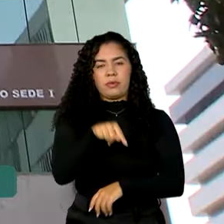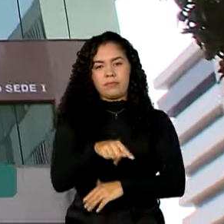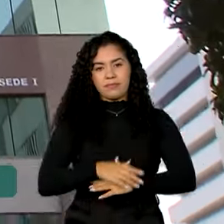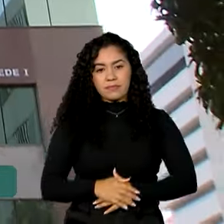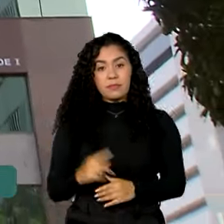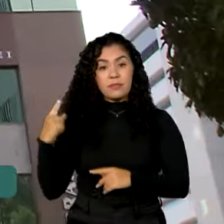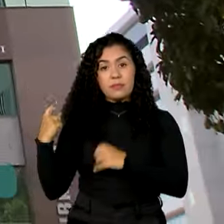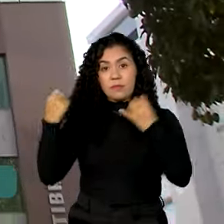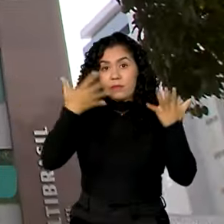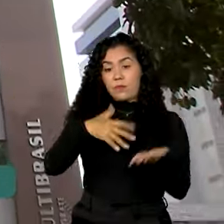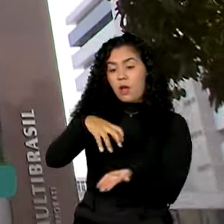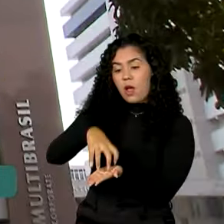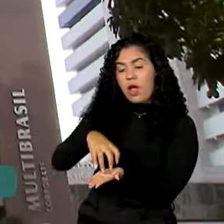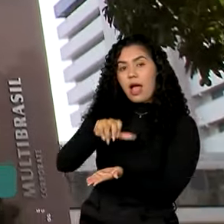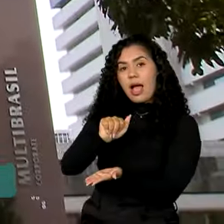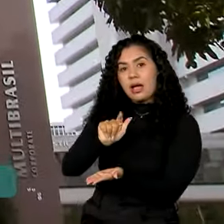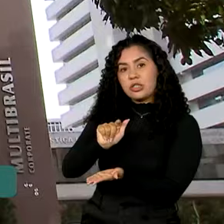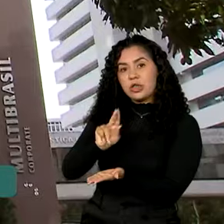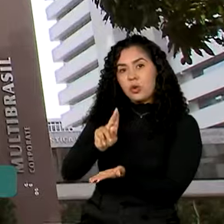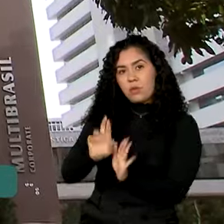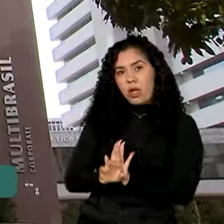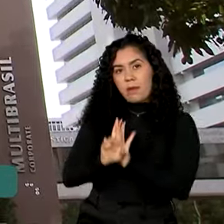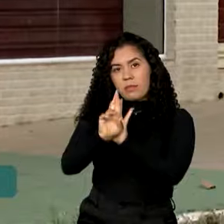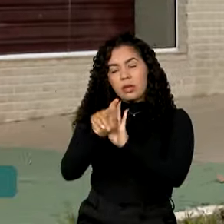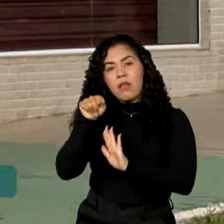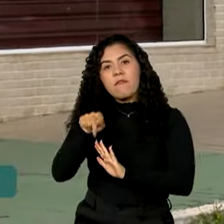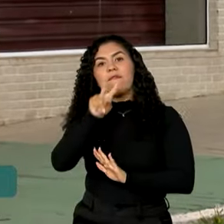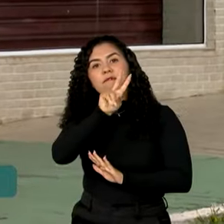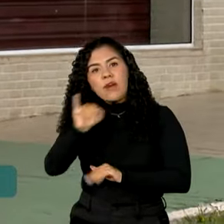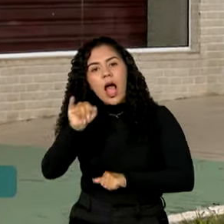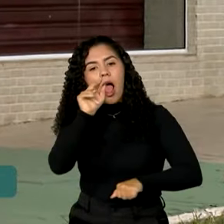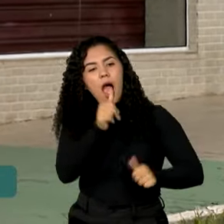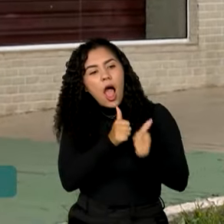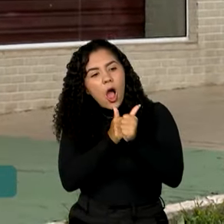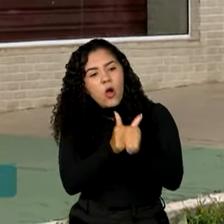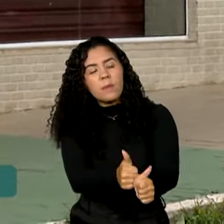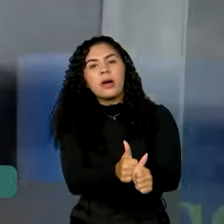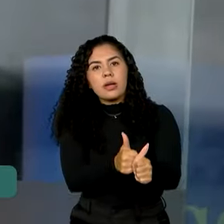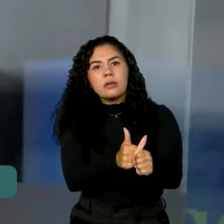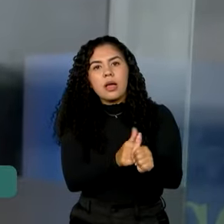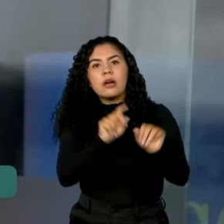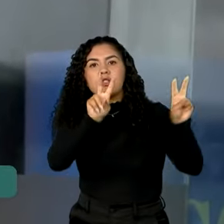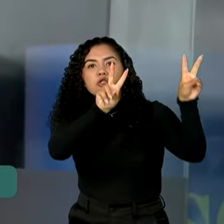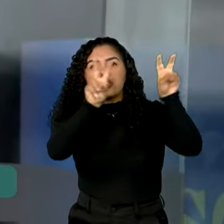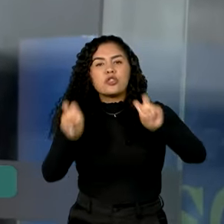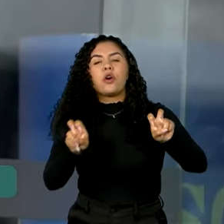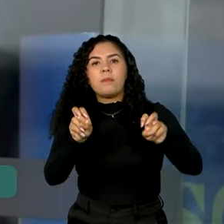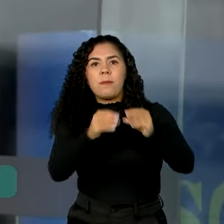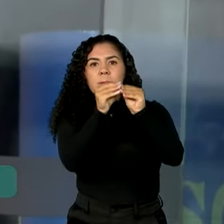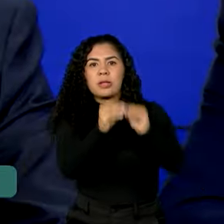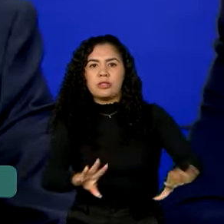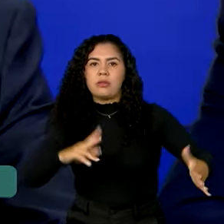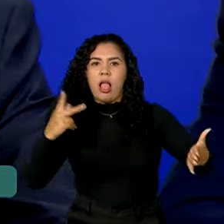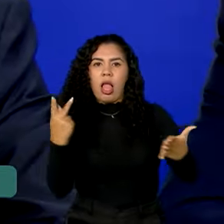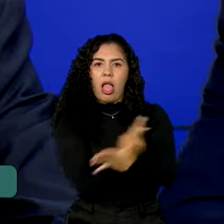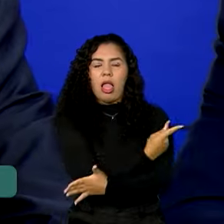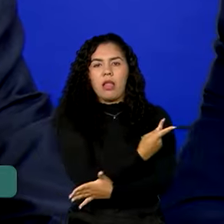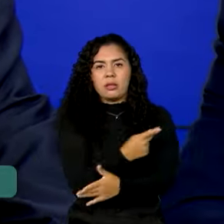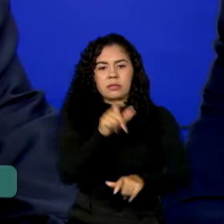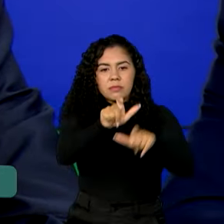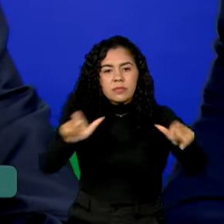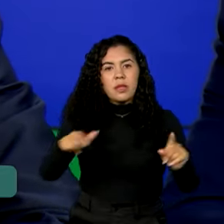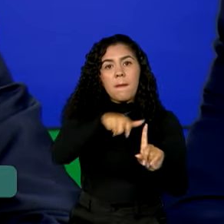AGU vai acompanhar o ressarcimento dos prejuízos causados aos consumidores. Pessoas